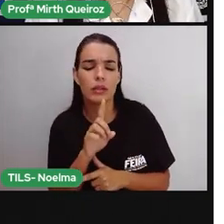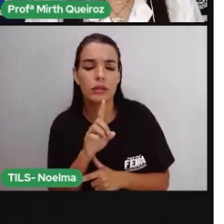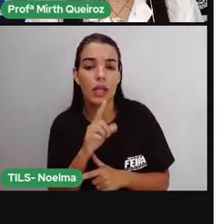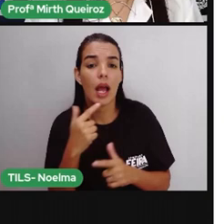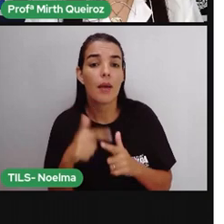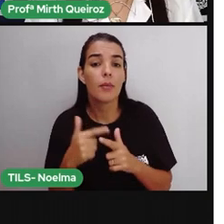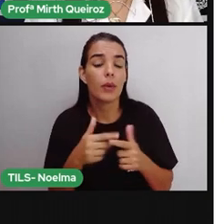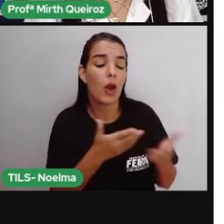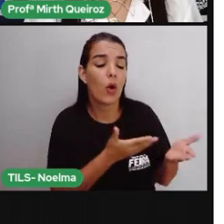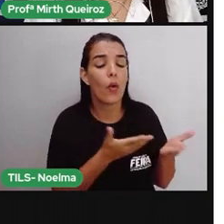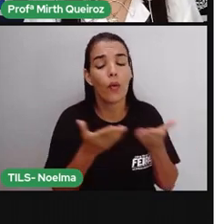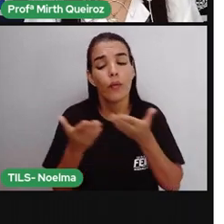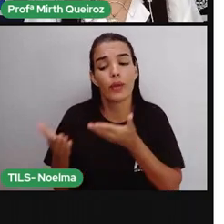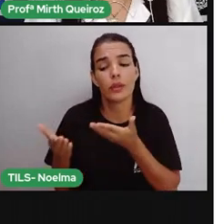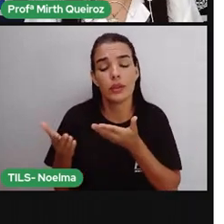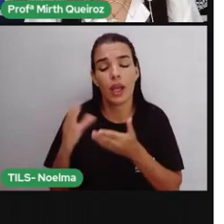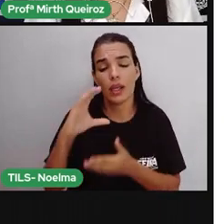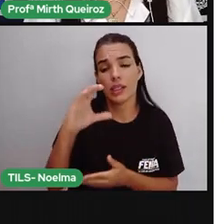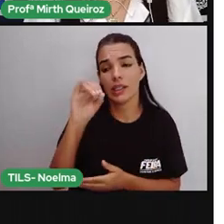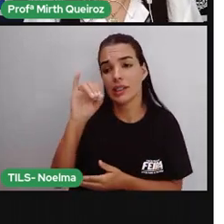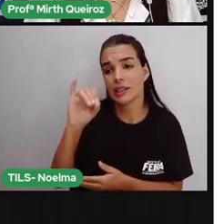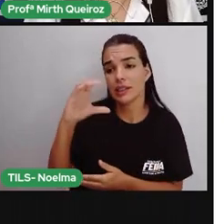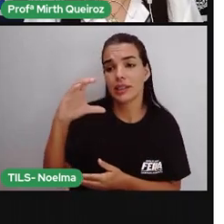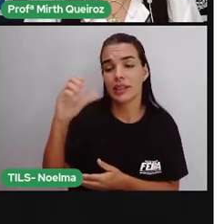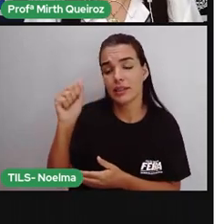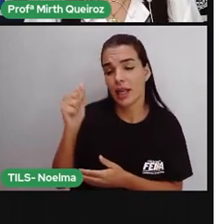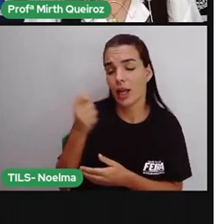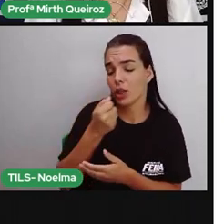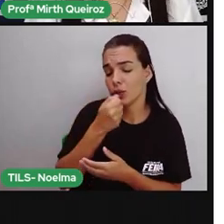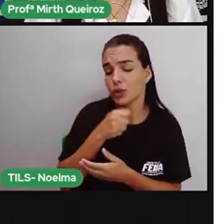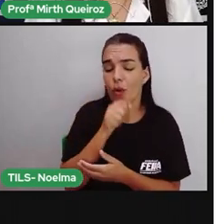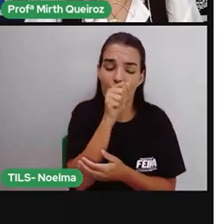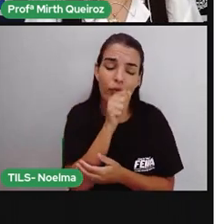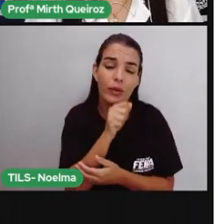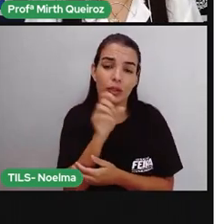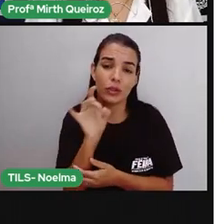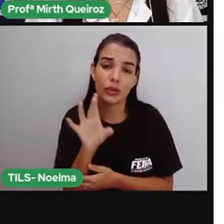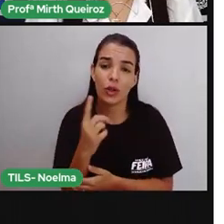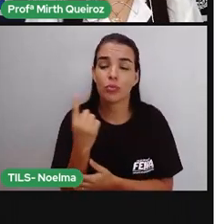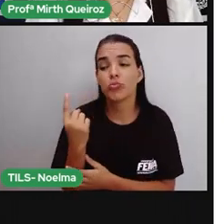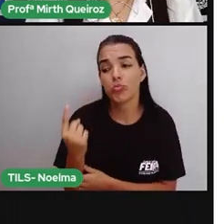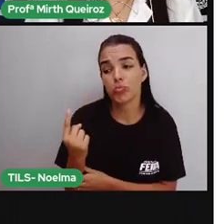que convidei a Cita para tomar um sorvete e eu só tinha esse dinheiro.